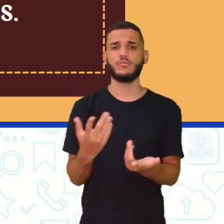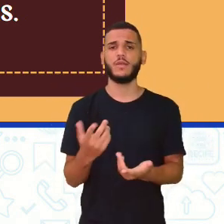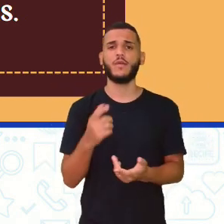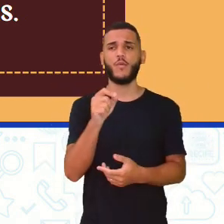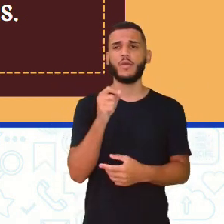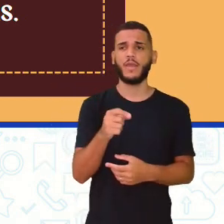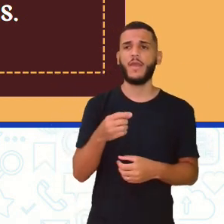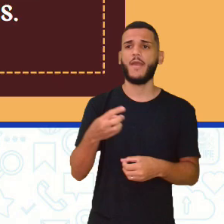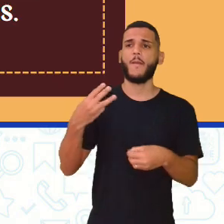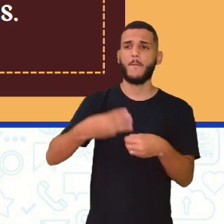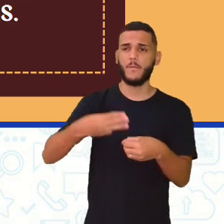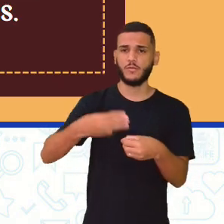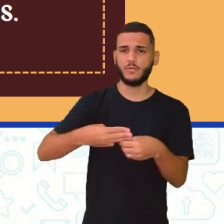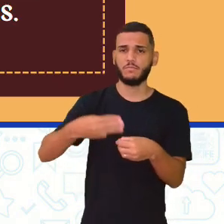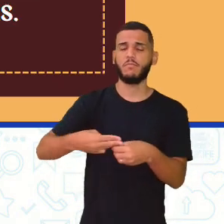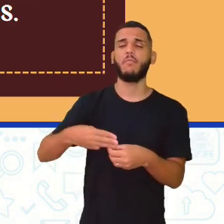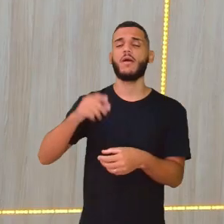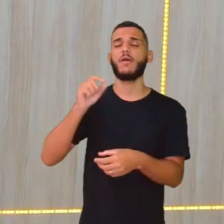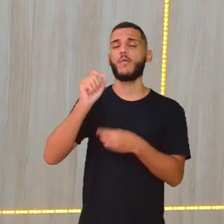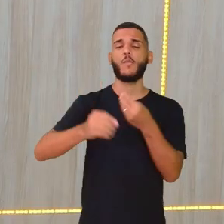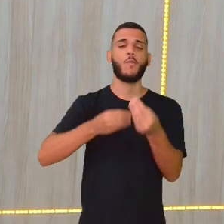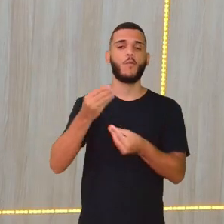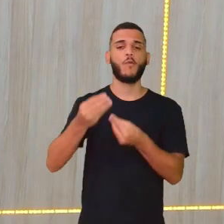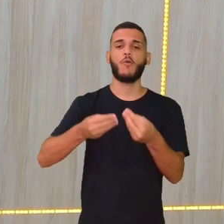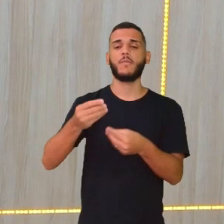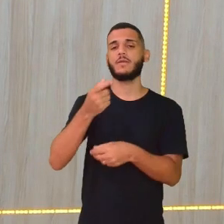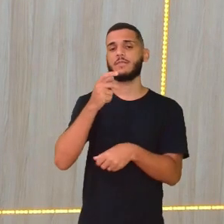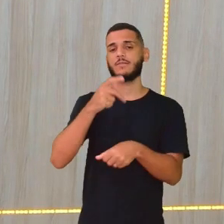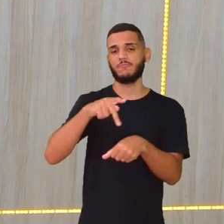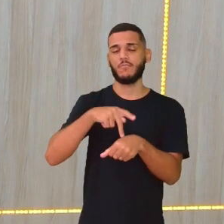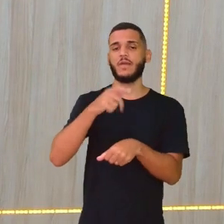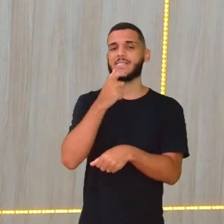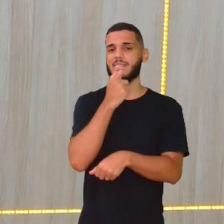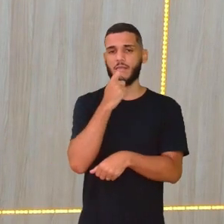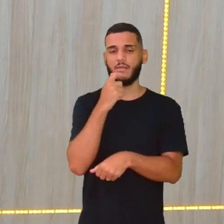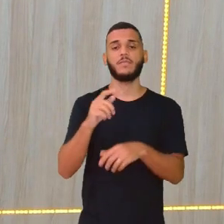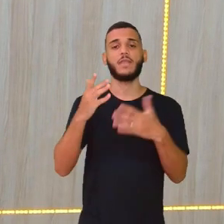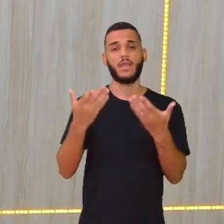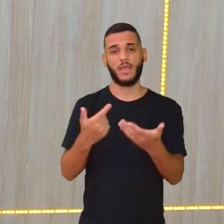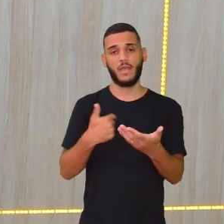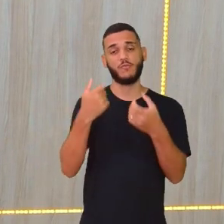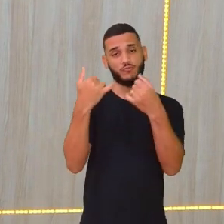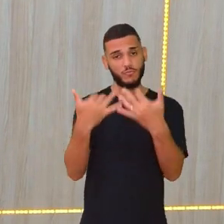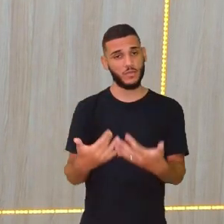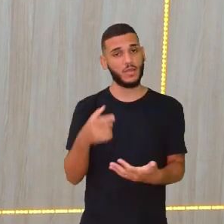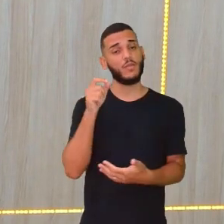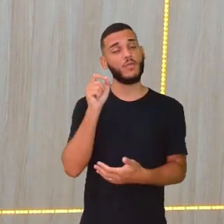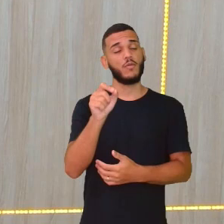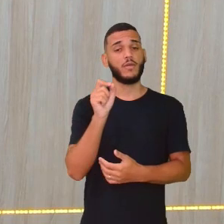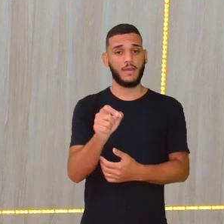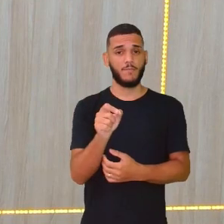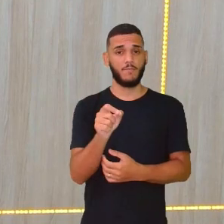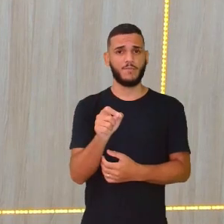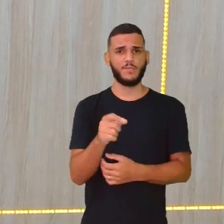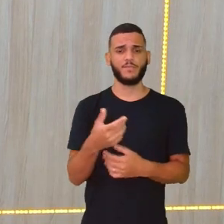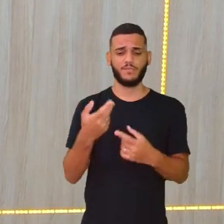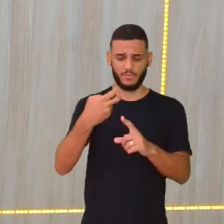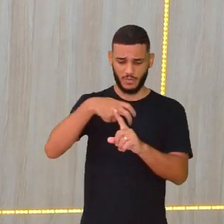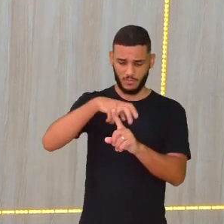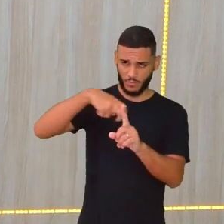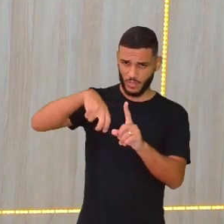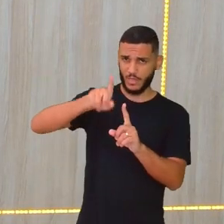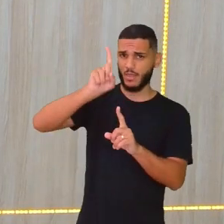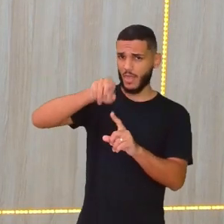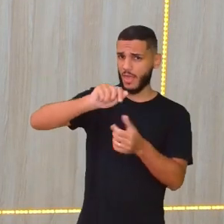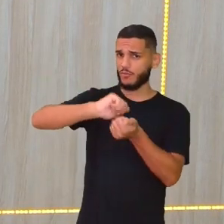municipalidades inglesas. E aí, eu volto no ponto que eu sempre digo sobre o esporte. Pra gente dizer que uma modalidade, ela